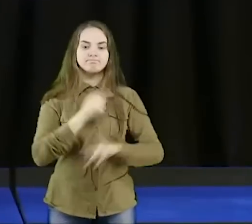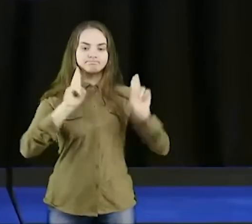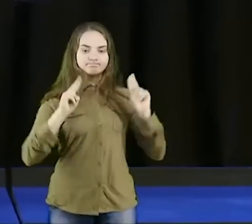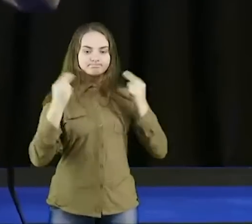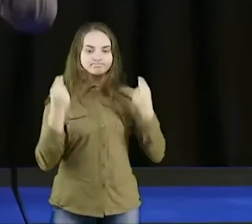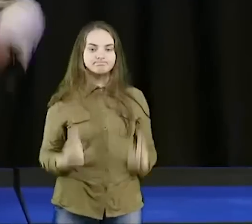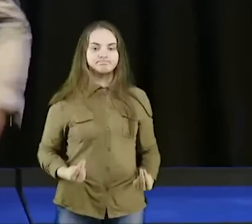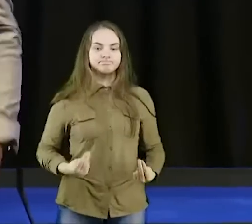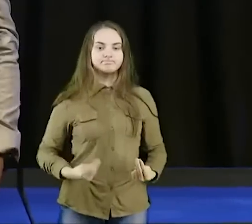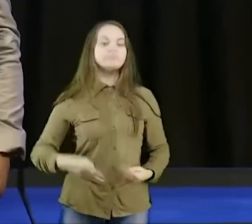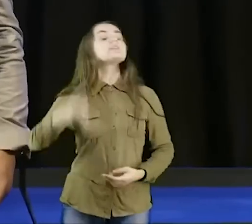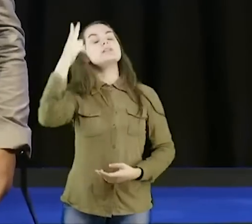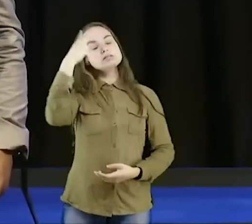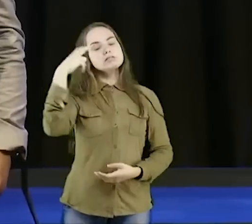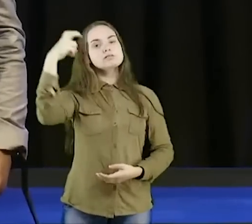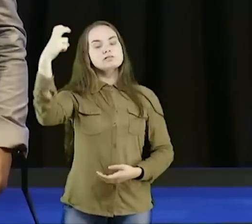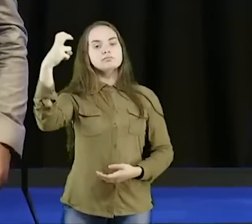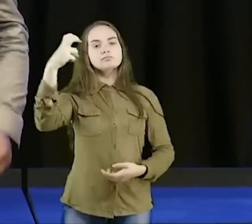com inteligência,